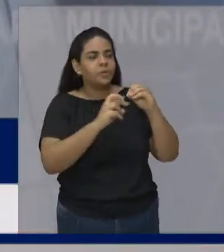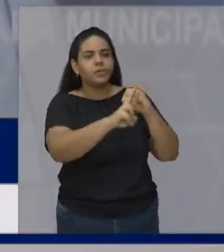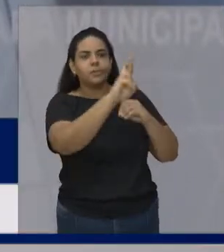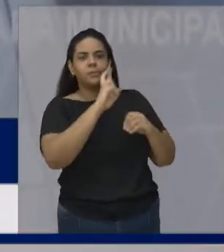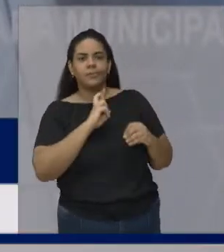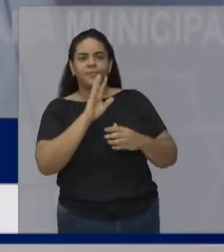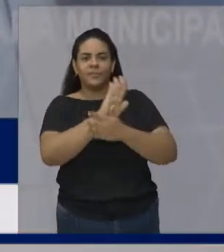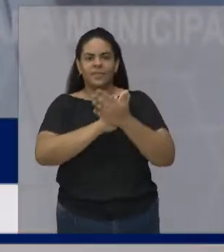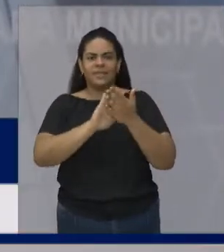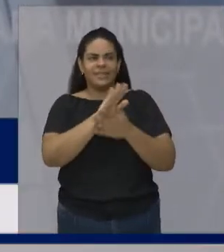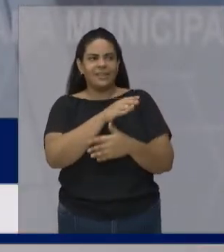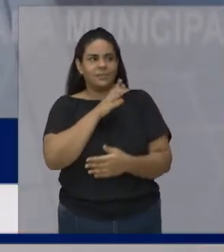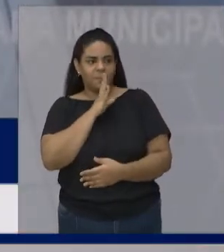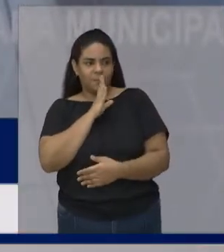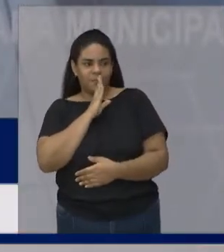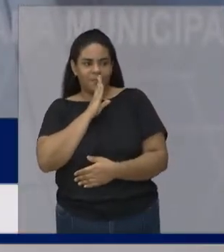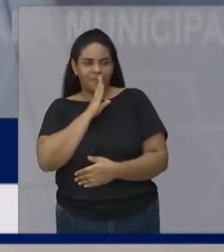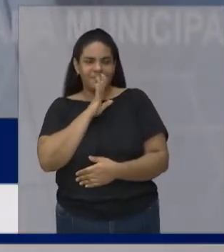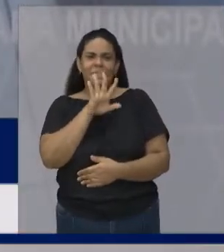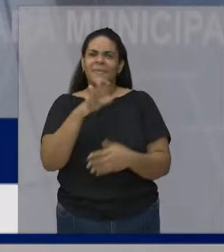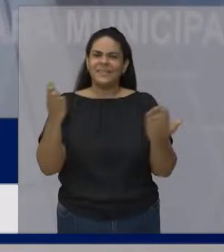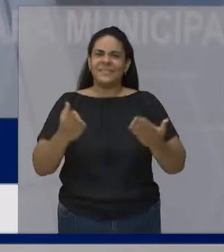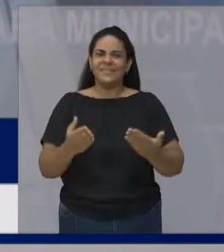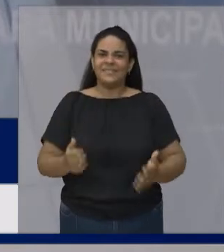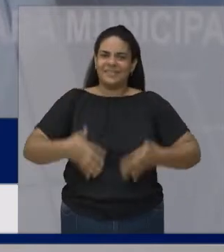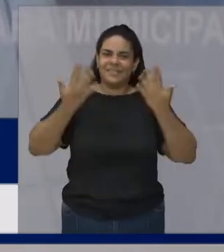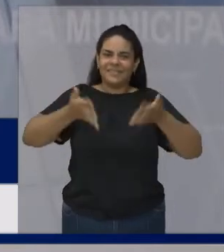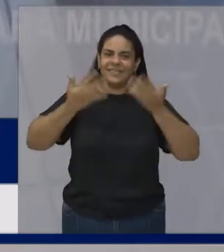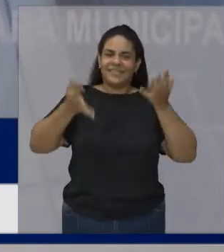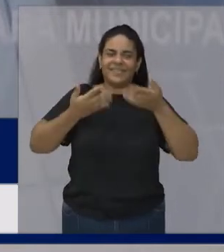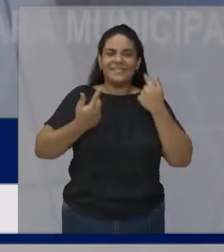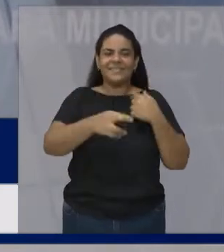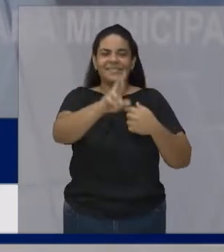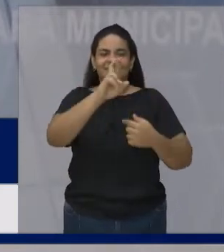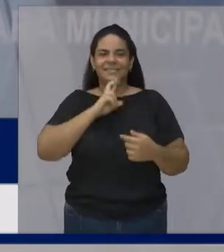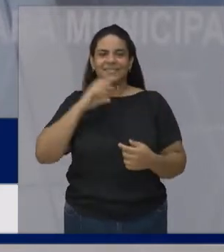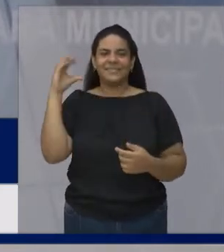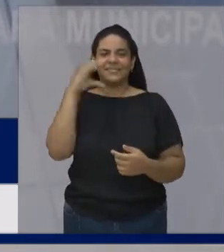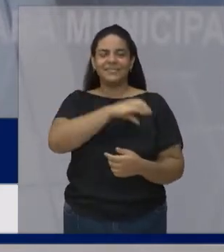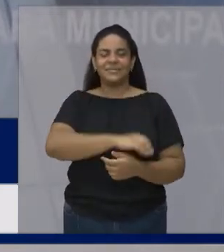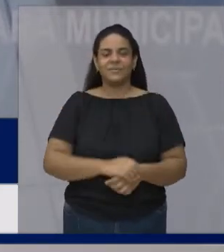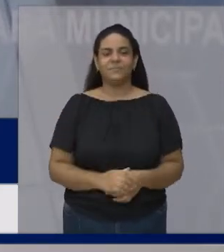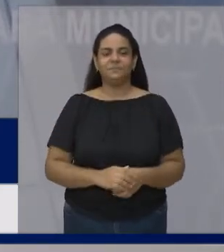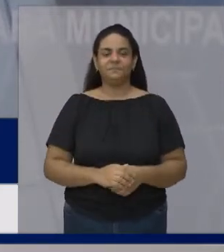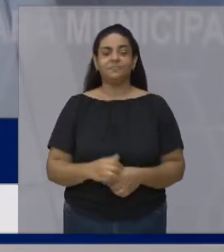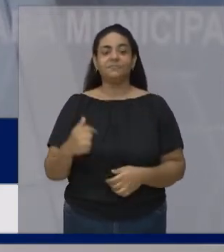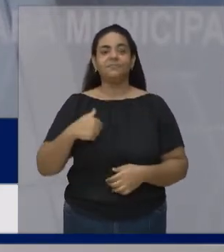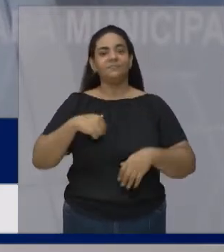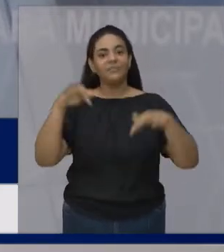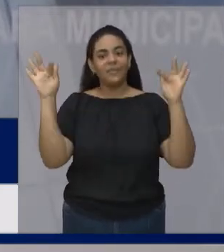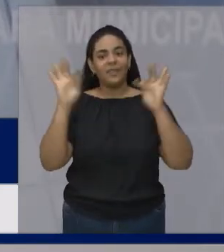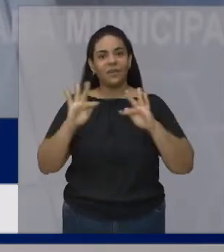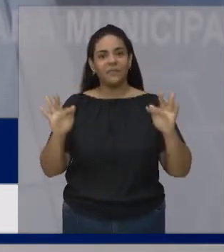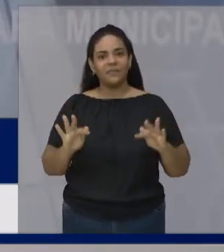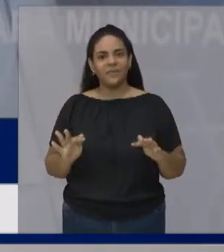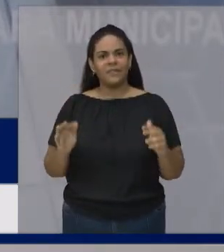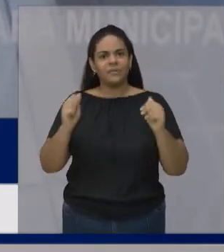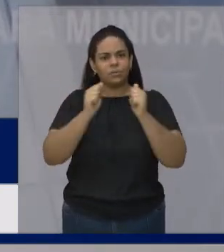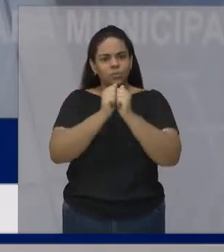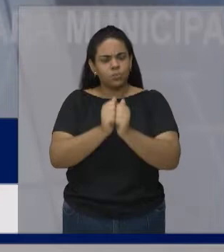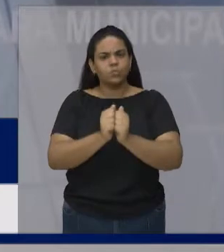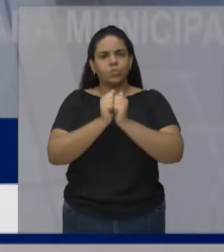Mas gostei Já é um povo mais animado Estou muito feliz de estar aqui Vereador Muito obrigado